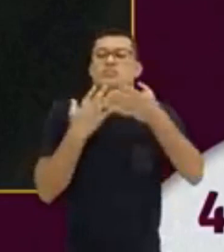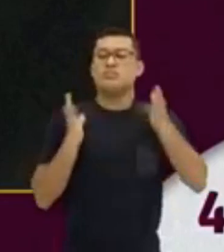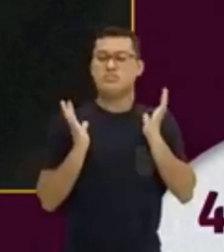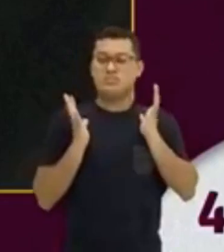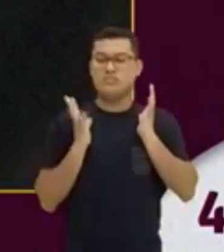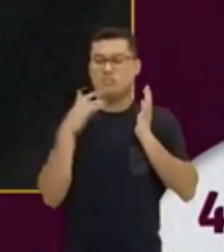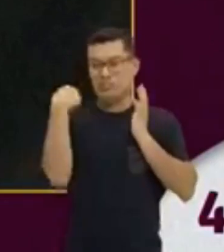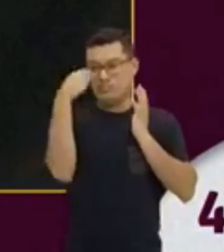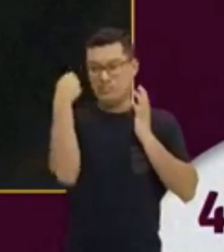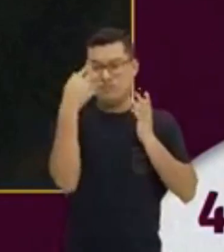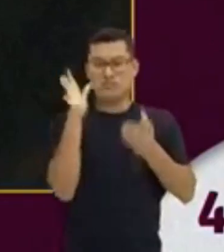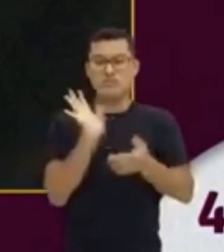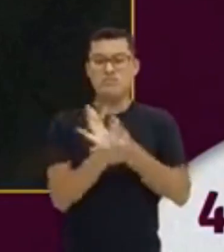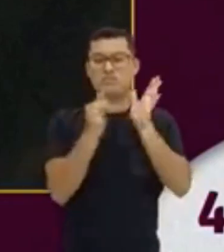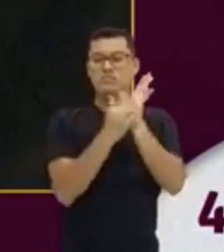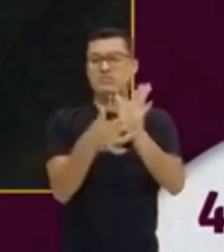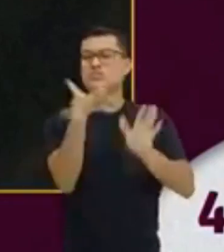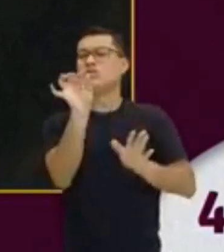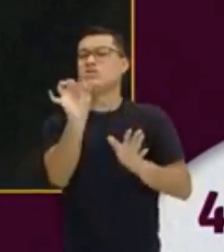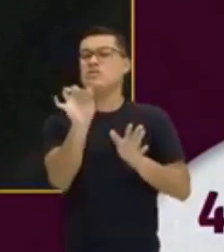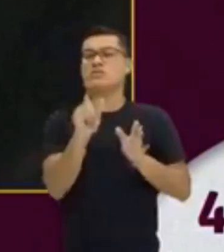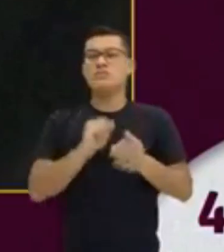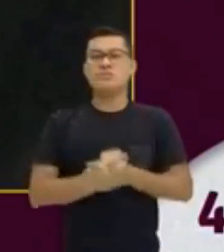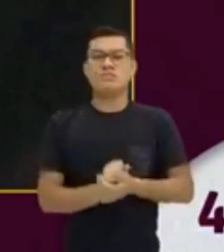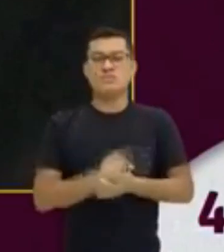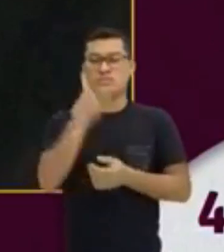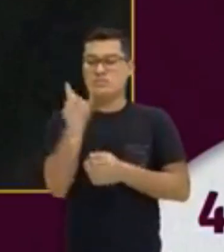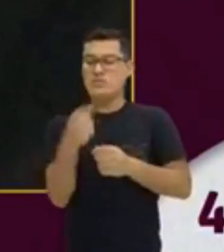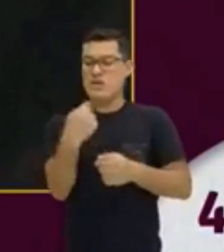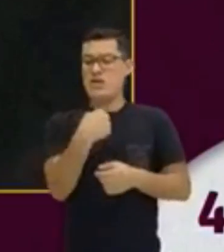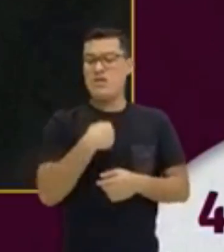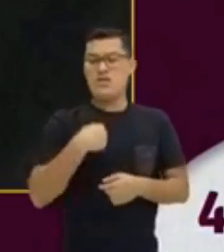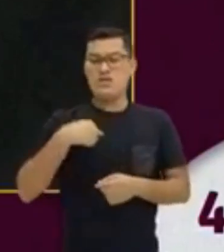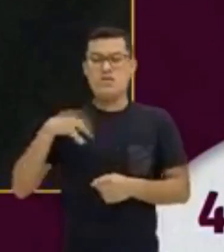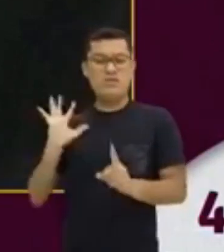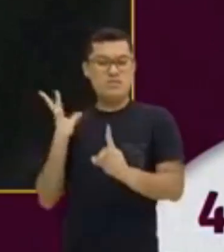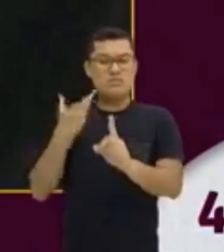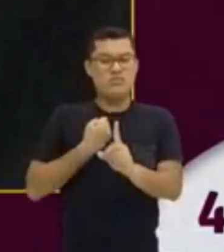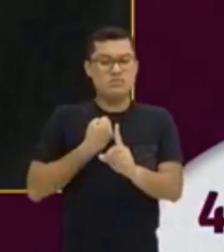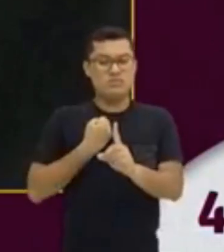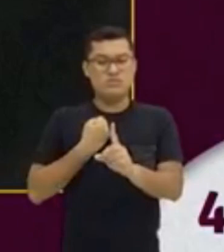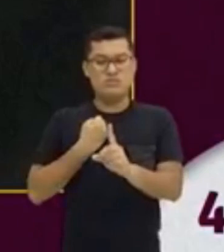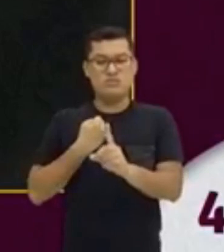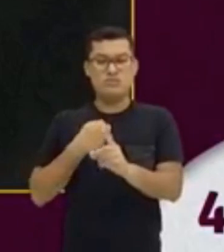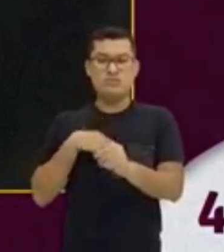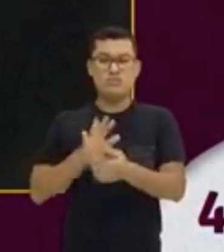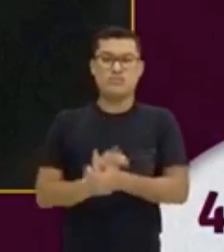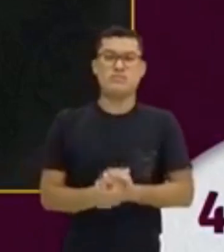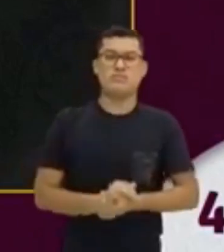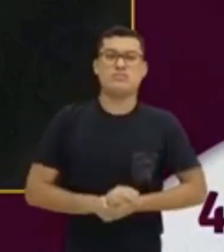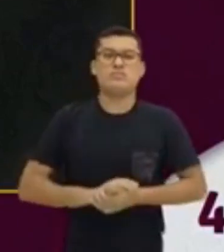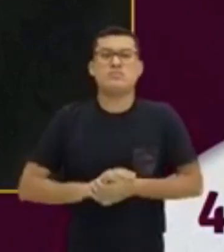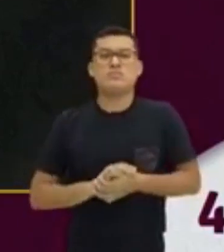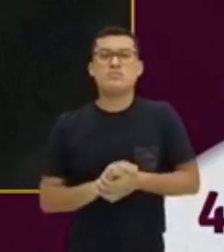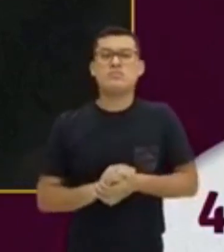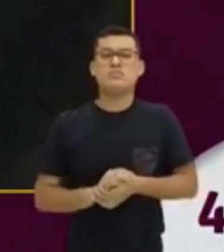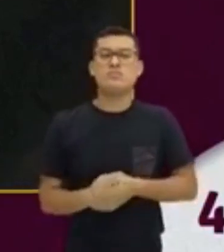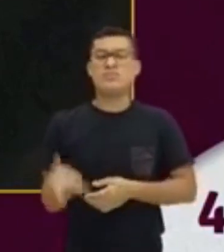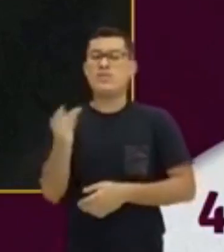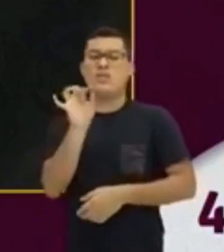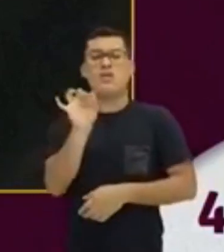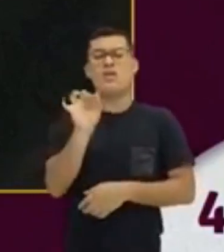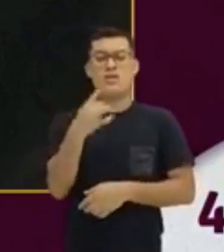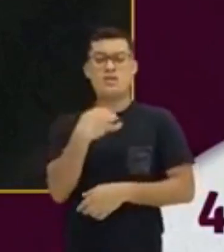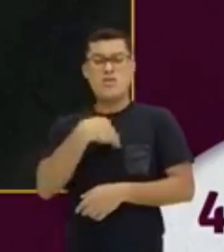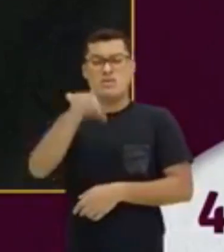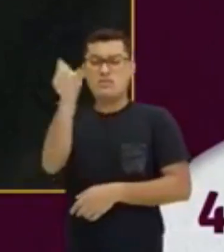apresentação de quem? Dele mesmo. Eu. I. Tá? Who am I? Quem eu sou? O que